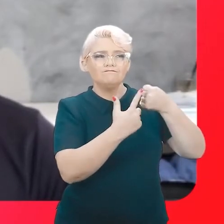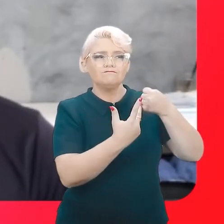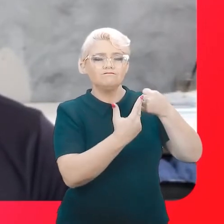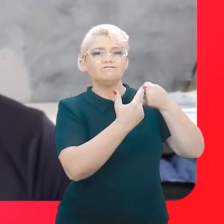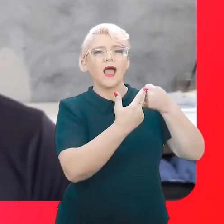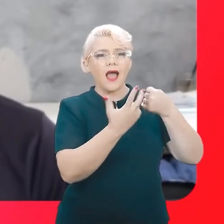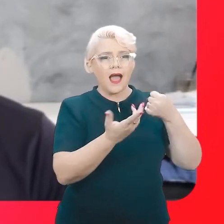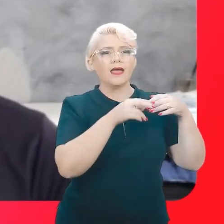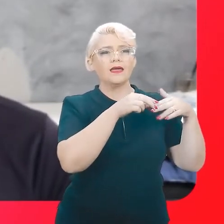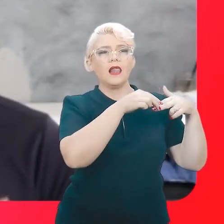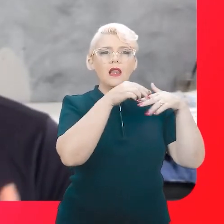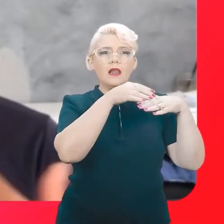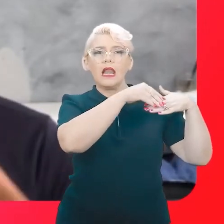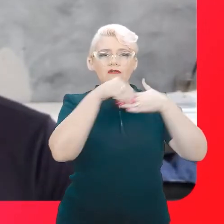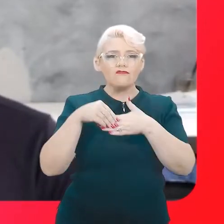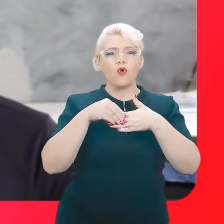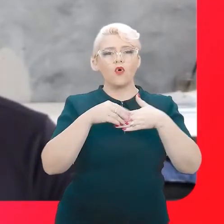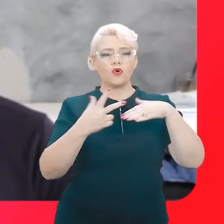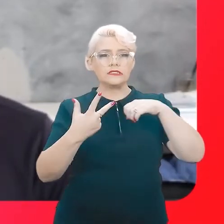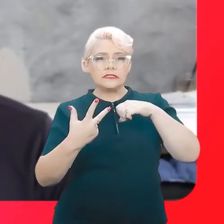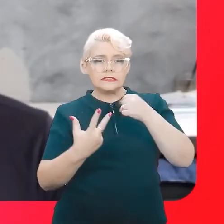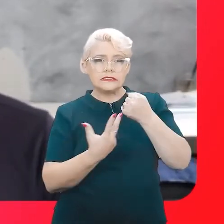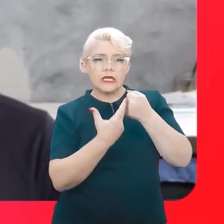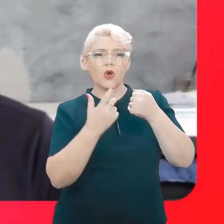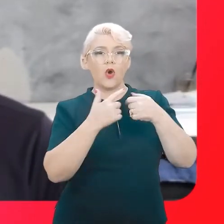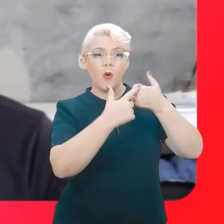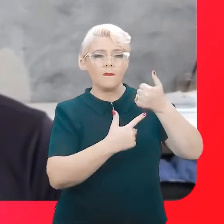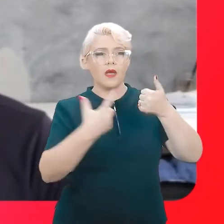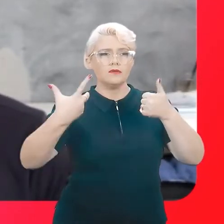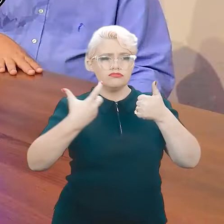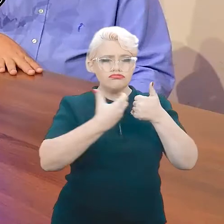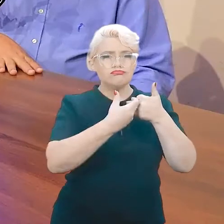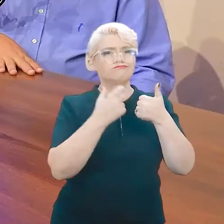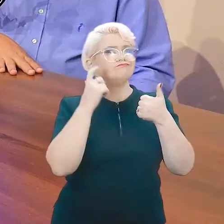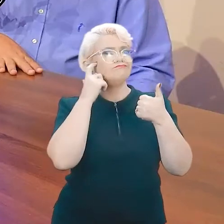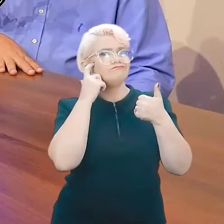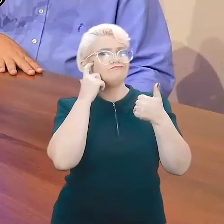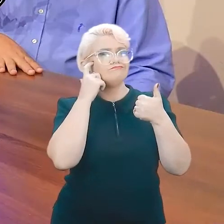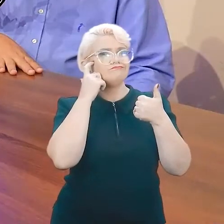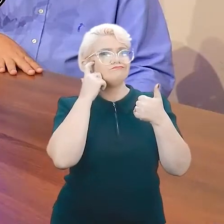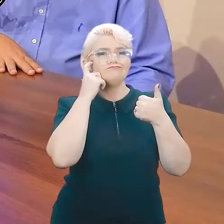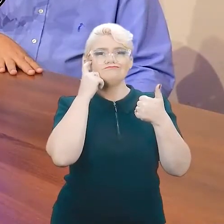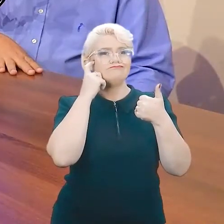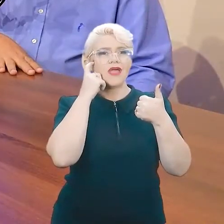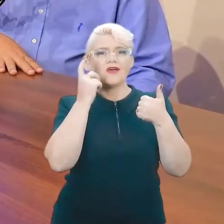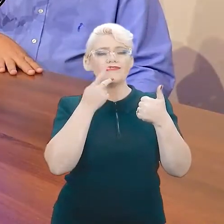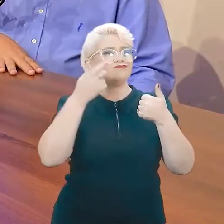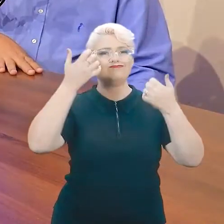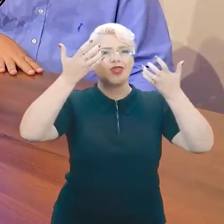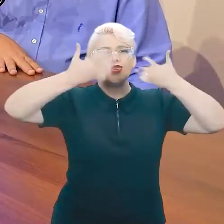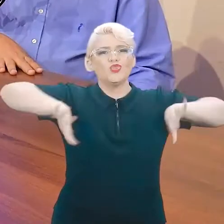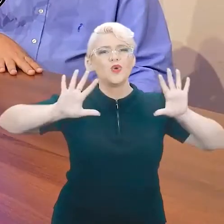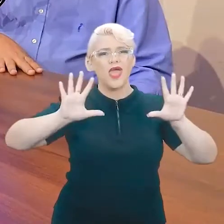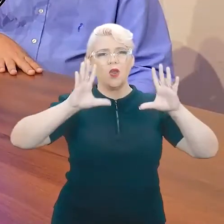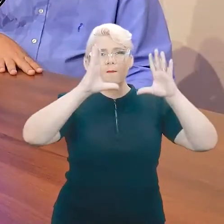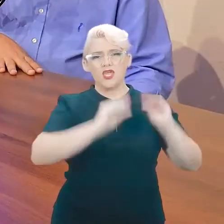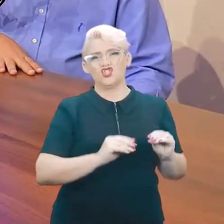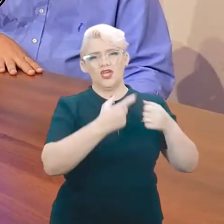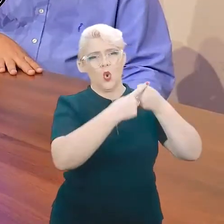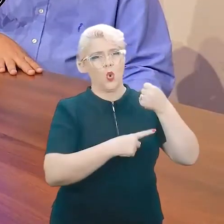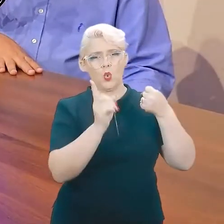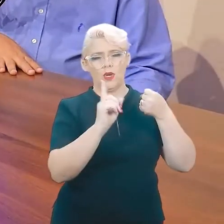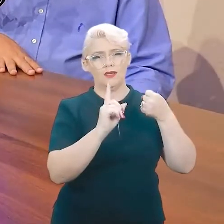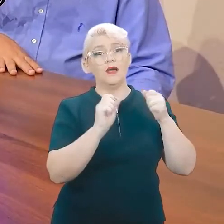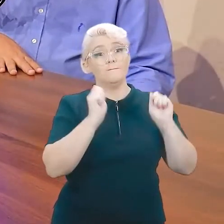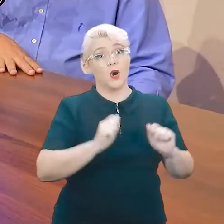ele me levou para a sala de cirurgia e quando chegou lá ele me aplicou anestesia e veio na mente dele de não mexer em mim, porque eu poderia